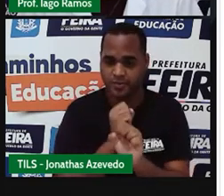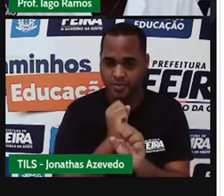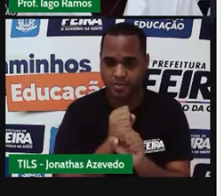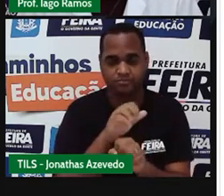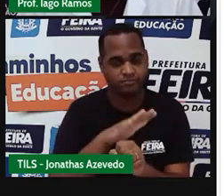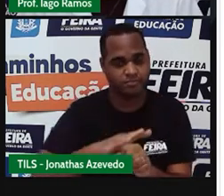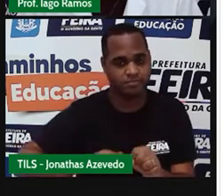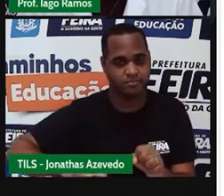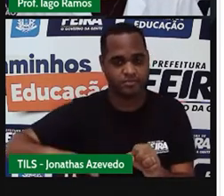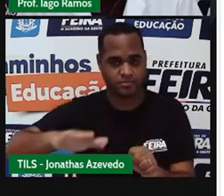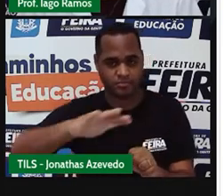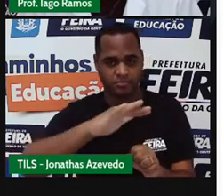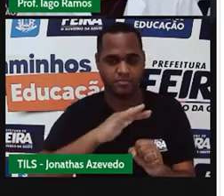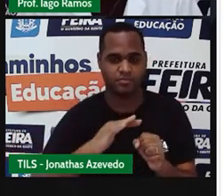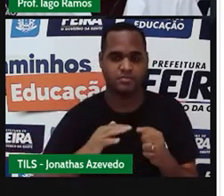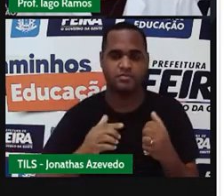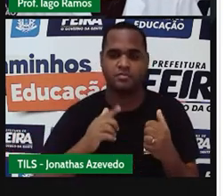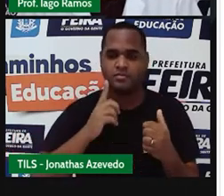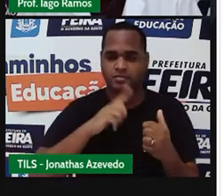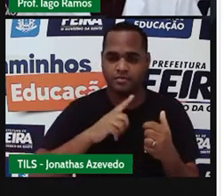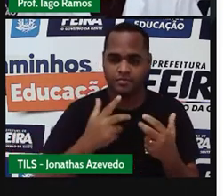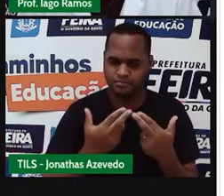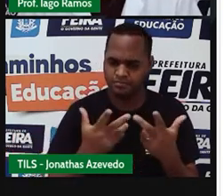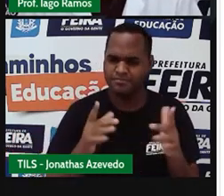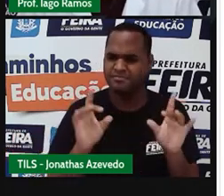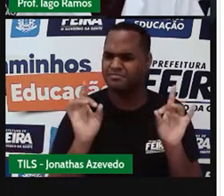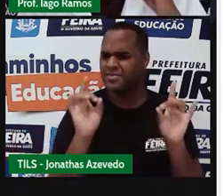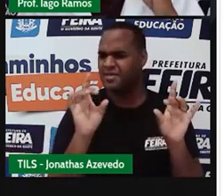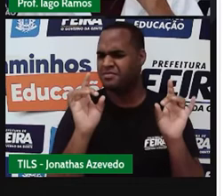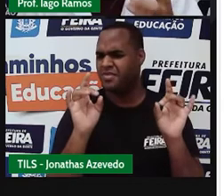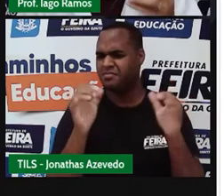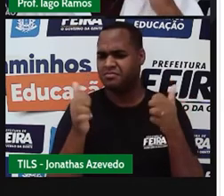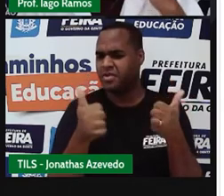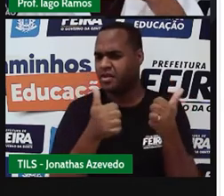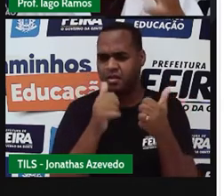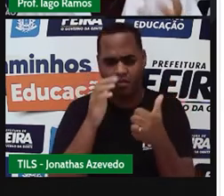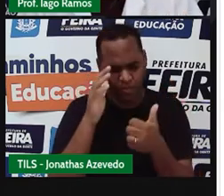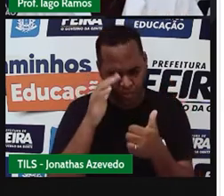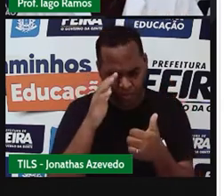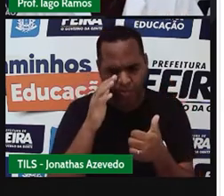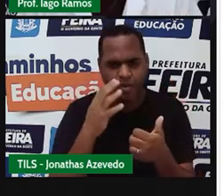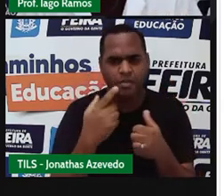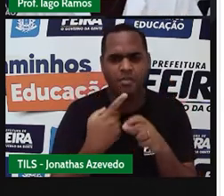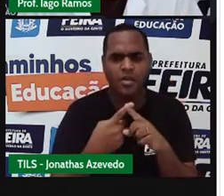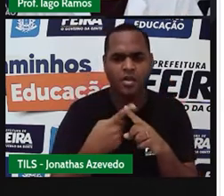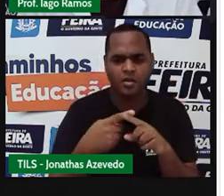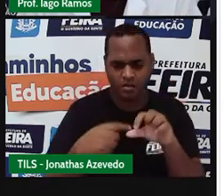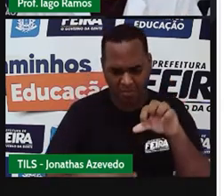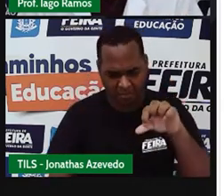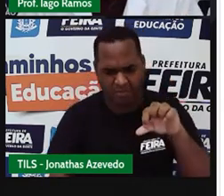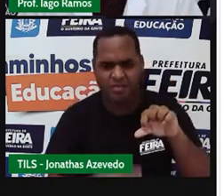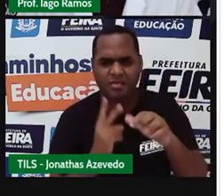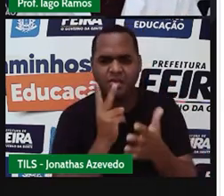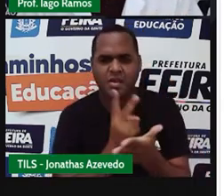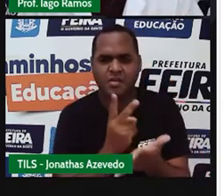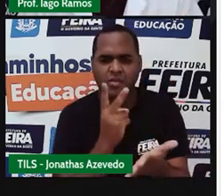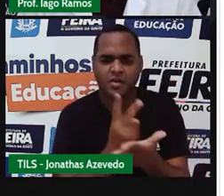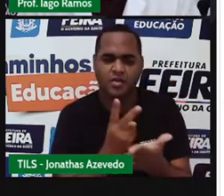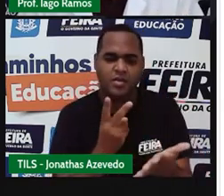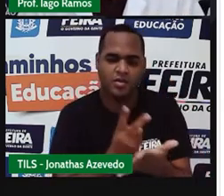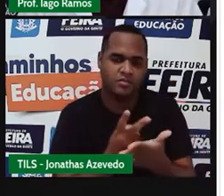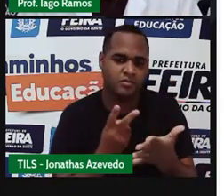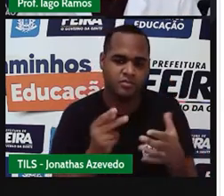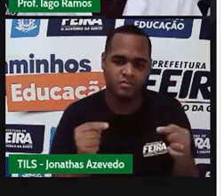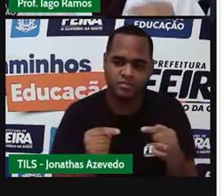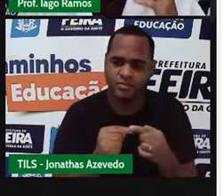algarismos, como eu fiz aqui. Que massa isso, né? Que curioso isso. Por que que dá sempre 9, né? Cara, isso é